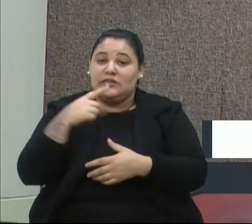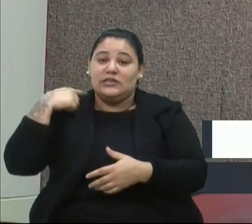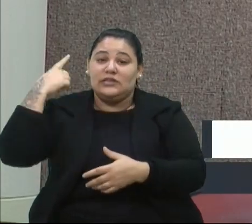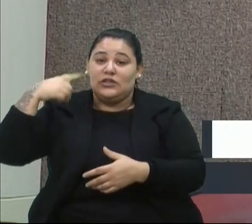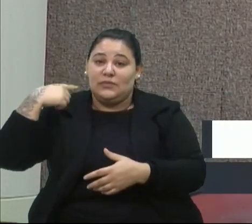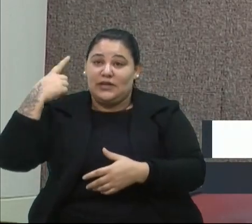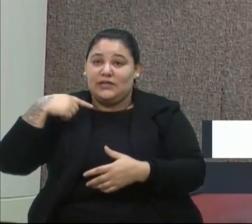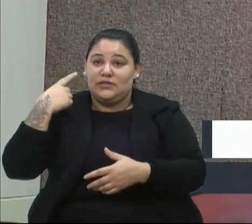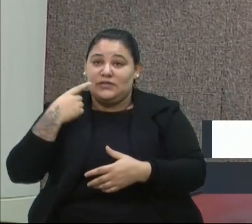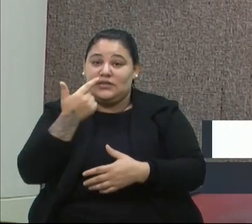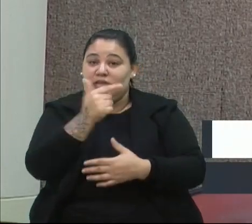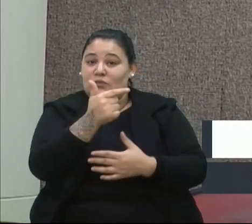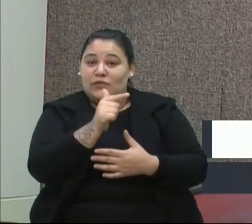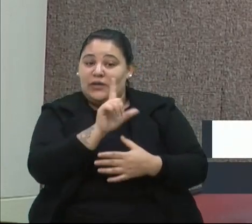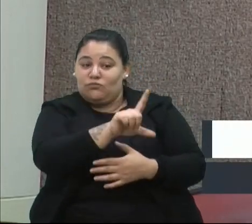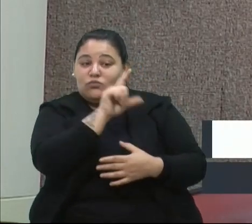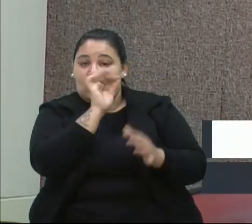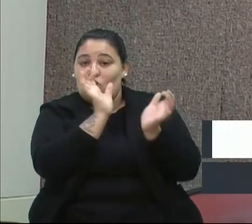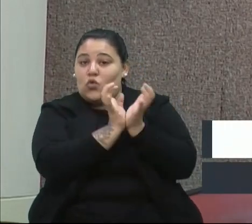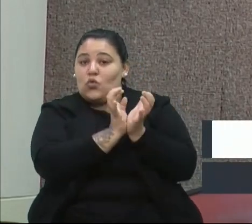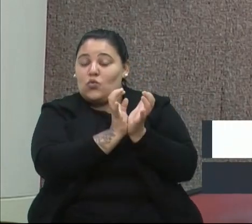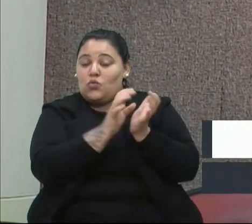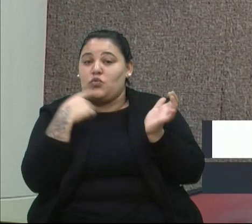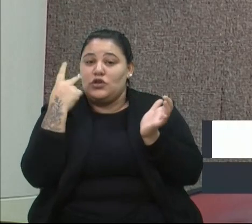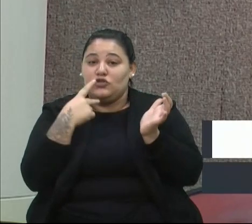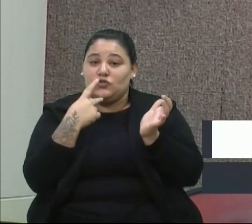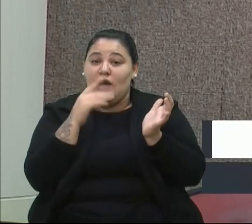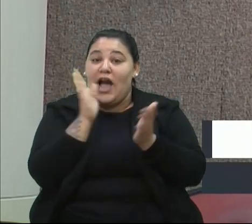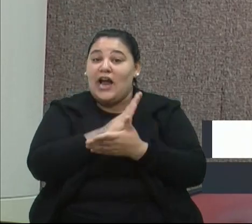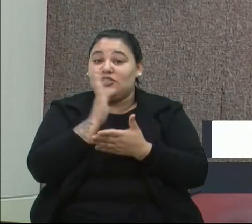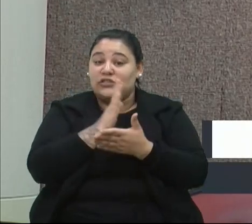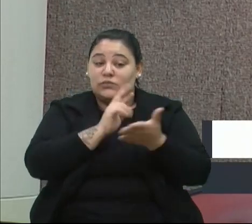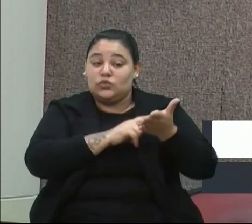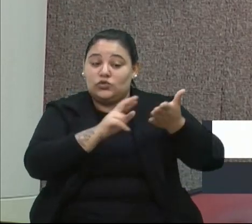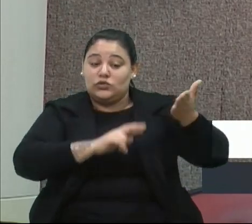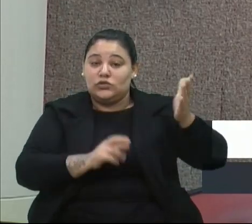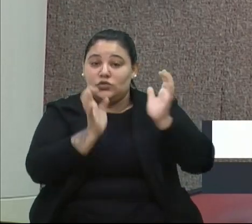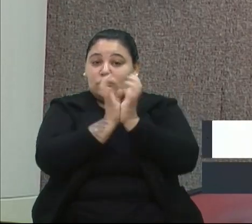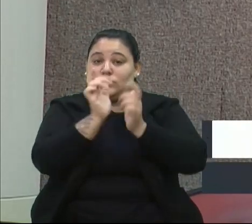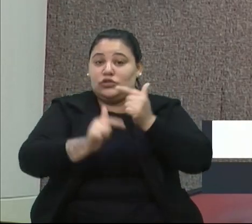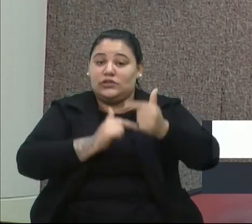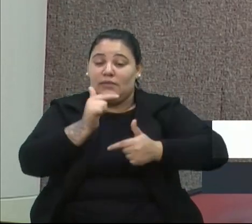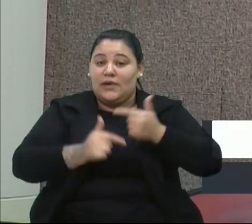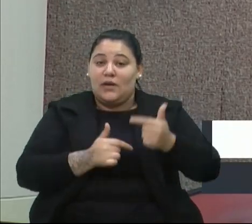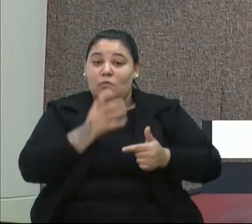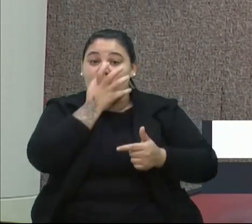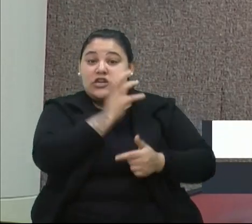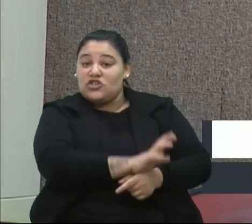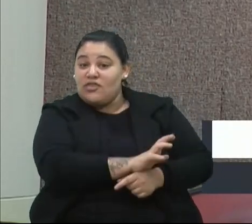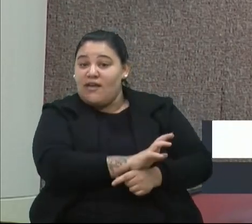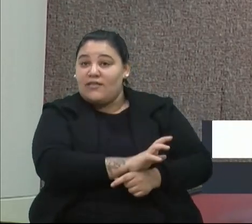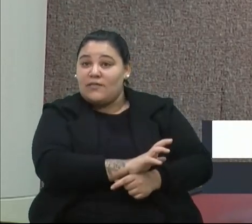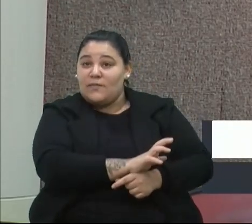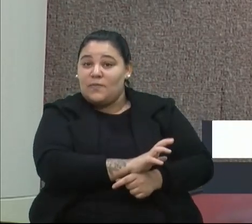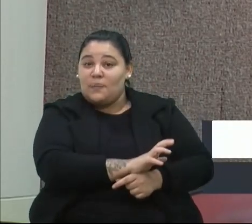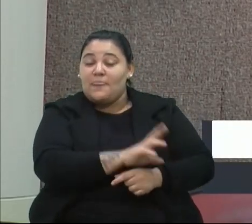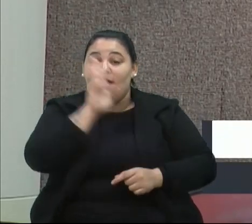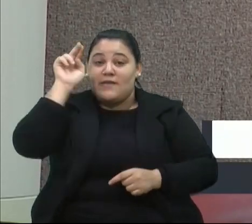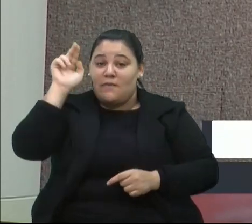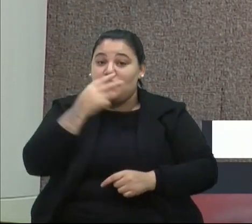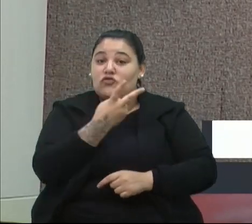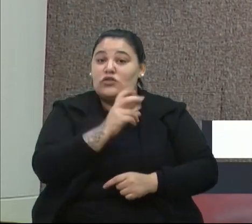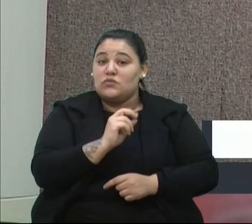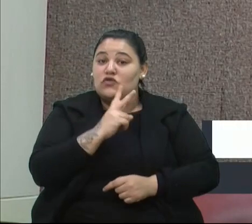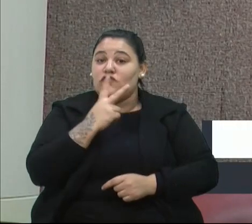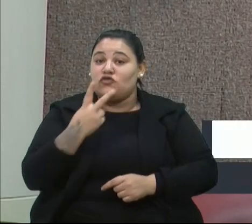proporcionalidade partidária. A urgência do relatório do grupo de trabalho foi rejeitada em plenário em abril de 2022.